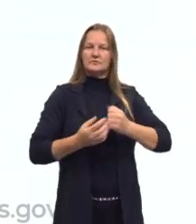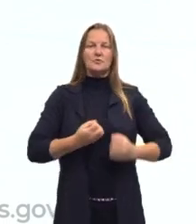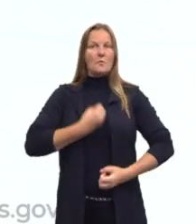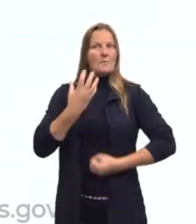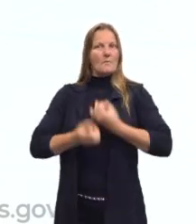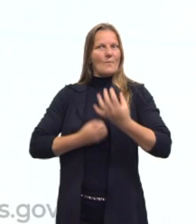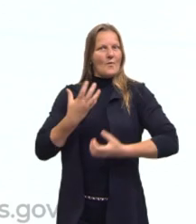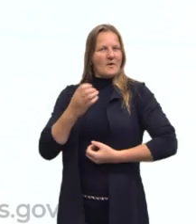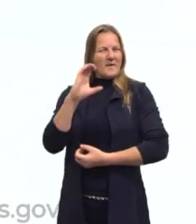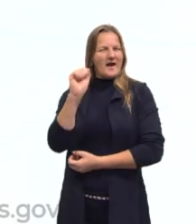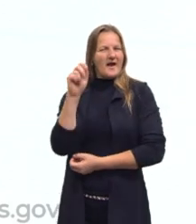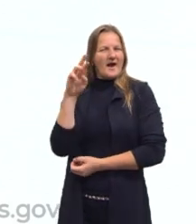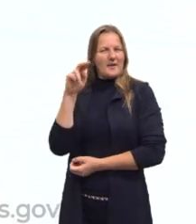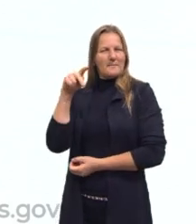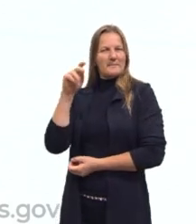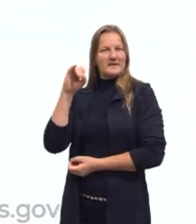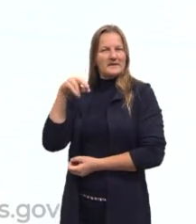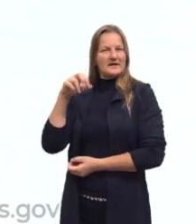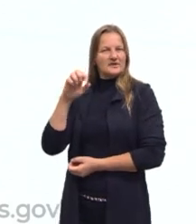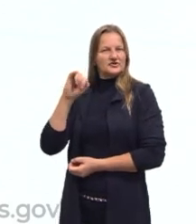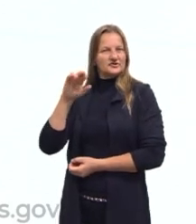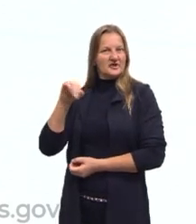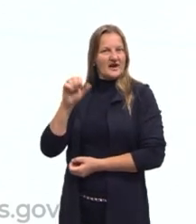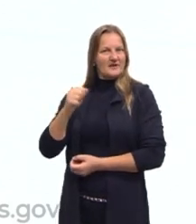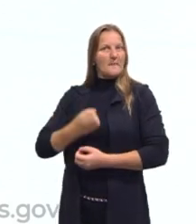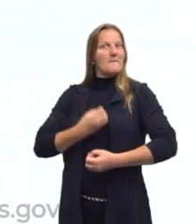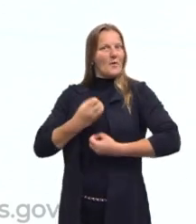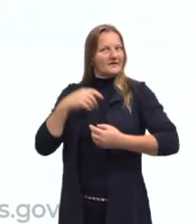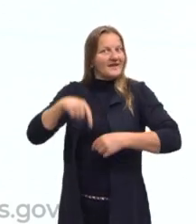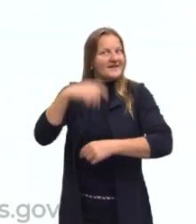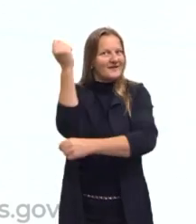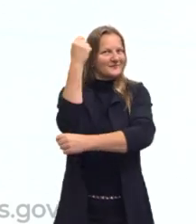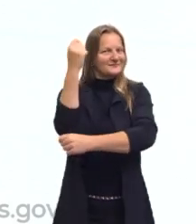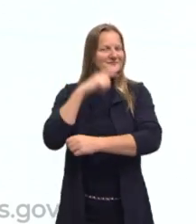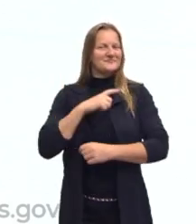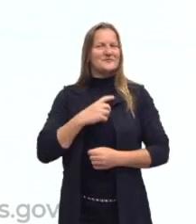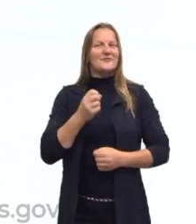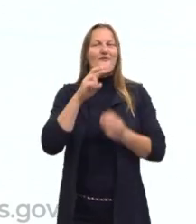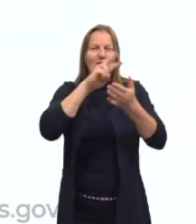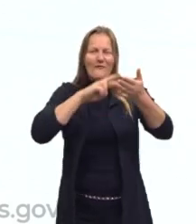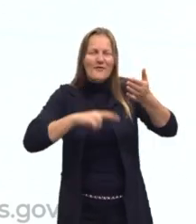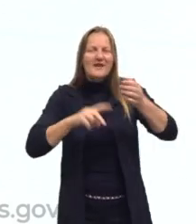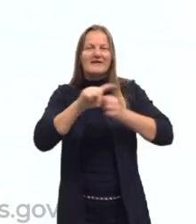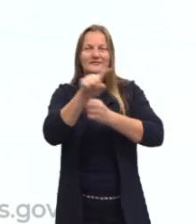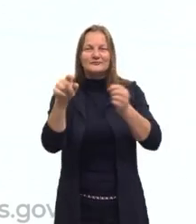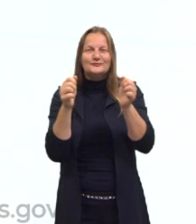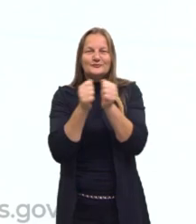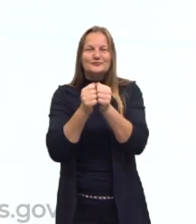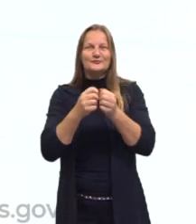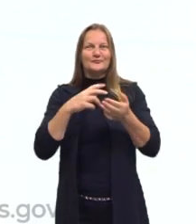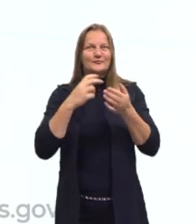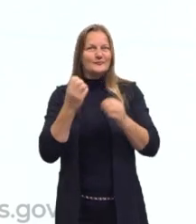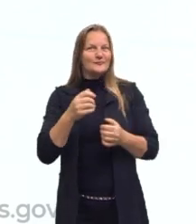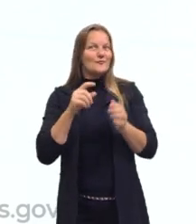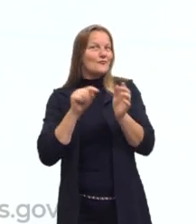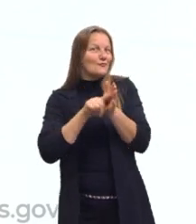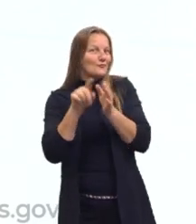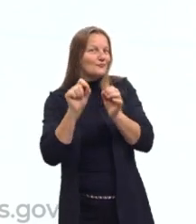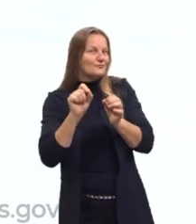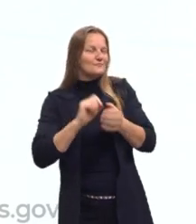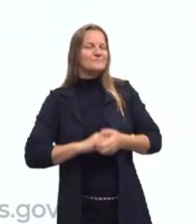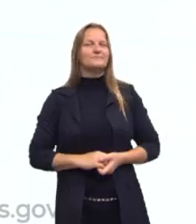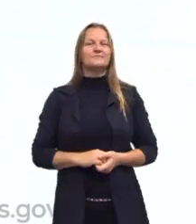Fabrício Carpinejá, que é poeta e gaúcho. Então eu vou ler o poema para vocês e a gente vai para o que a nossa questão pede.